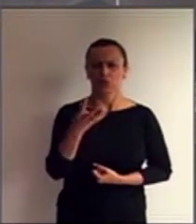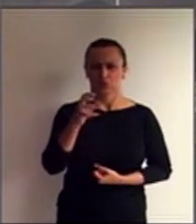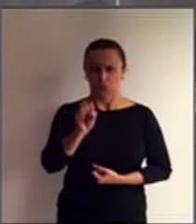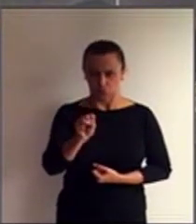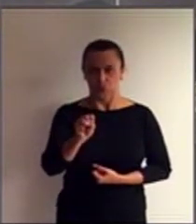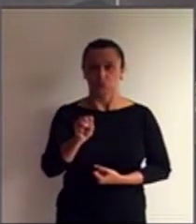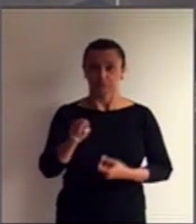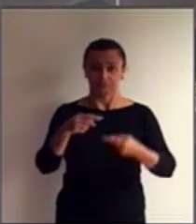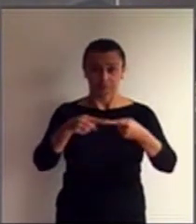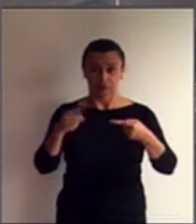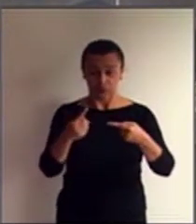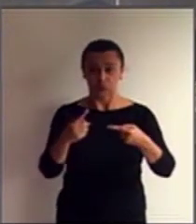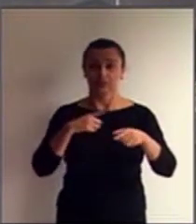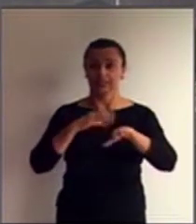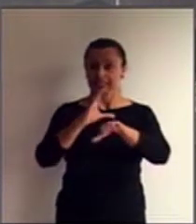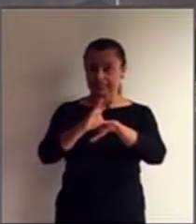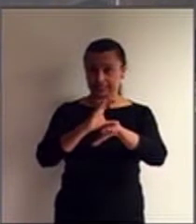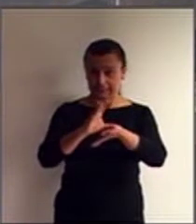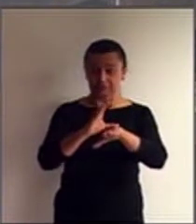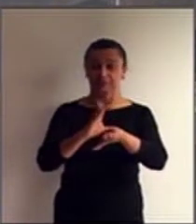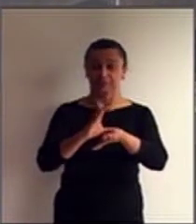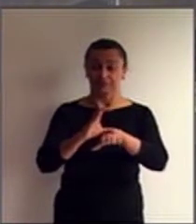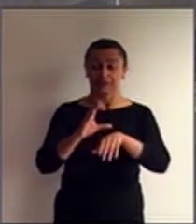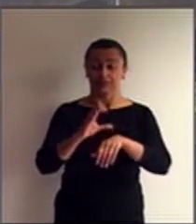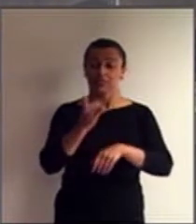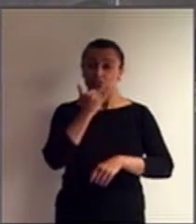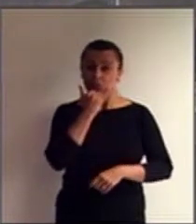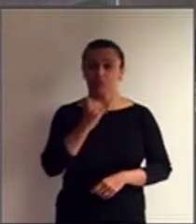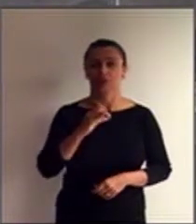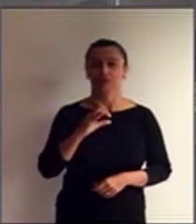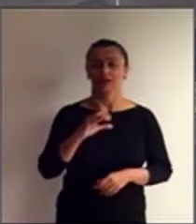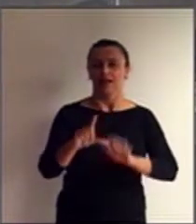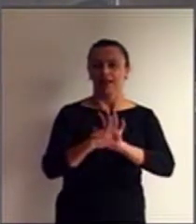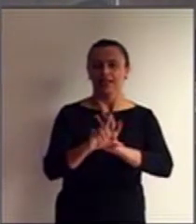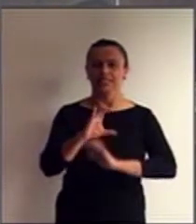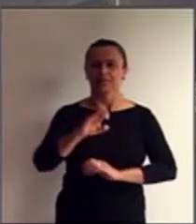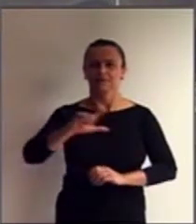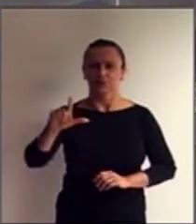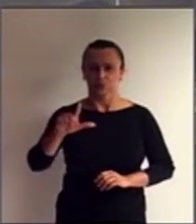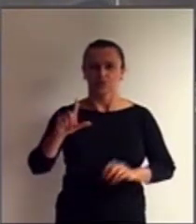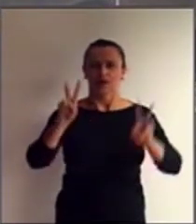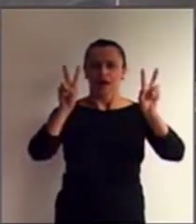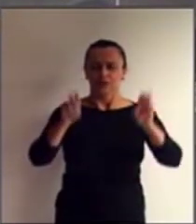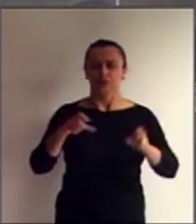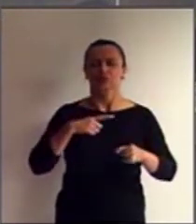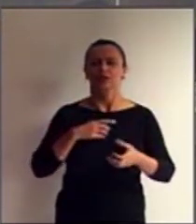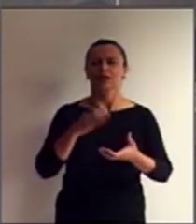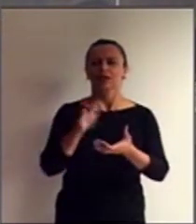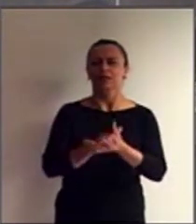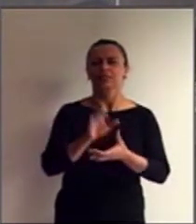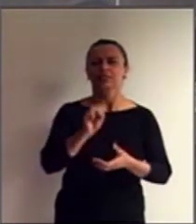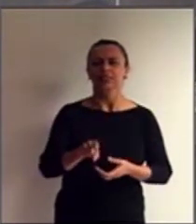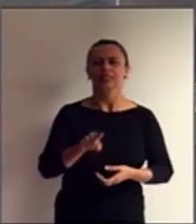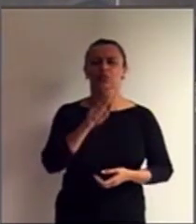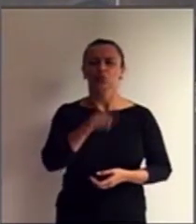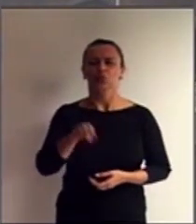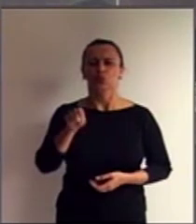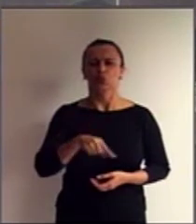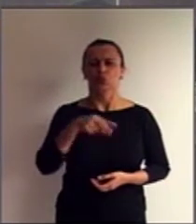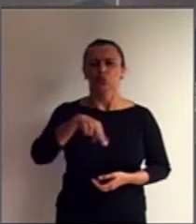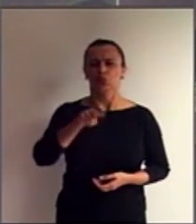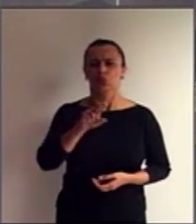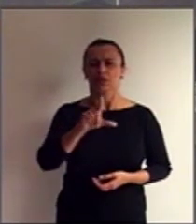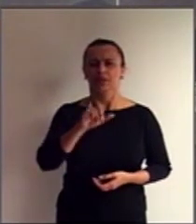1, do Código Civil Brasileiro, que tratam da nudilidade do casamento contraído por enfermo mental sem o